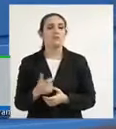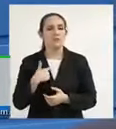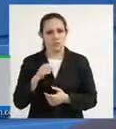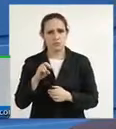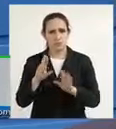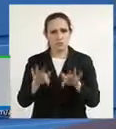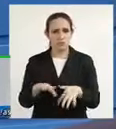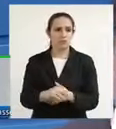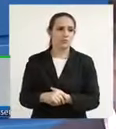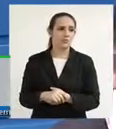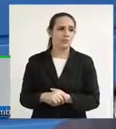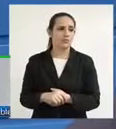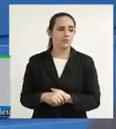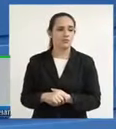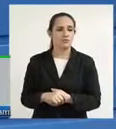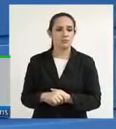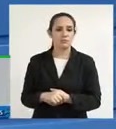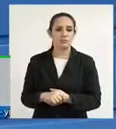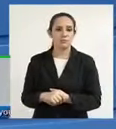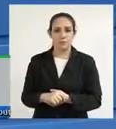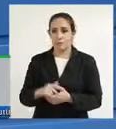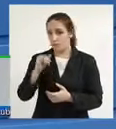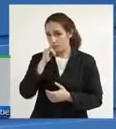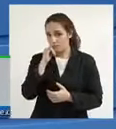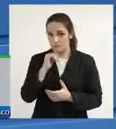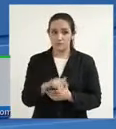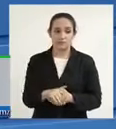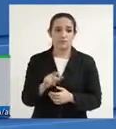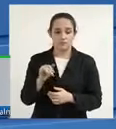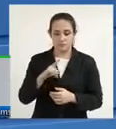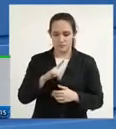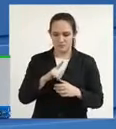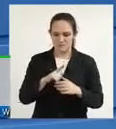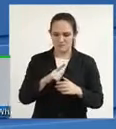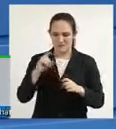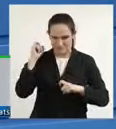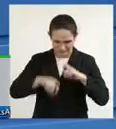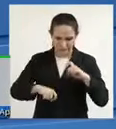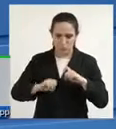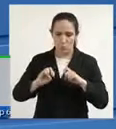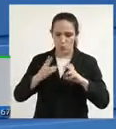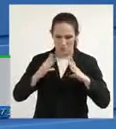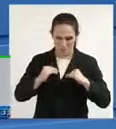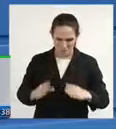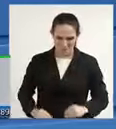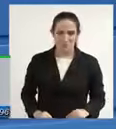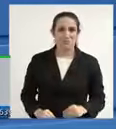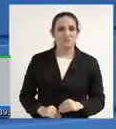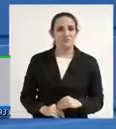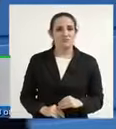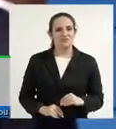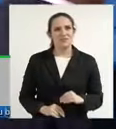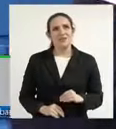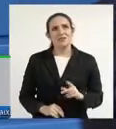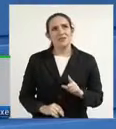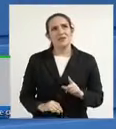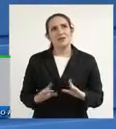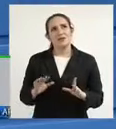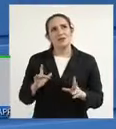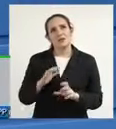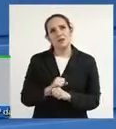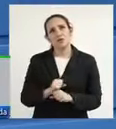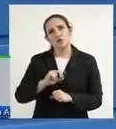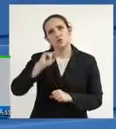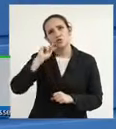concluo mesmo do ponto de vista do abuso sexual do estupro de menor a cada dos dois mil e